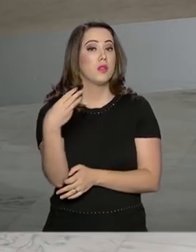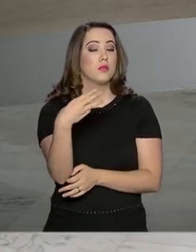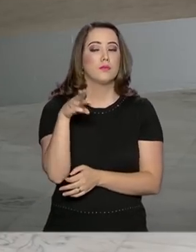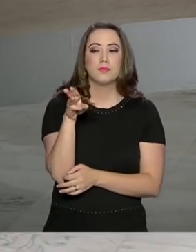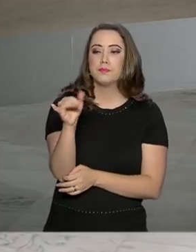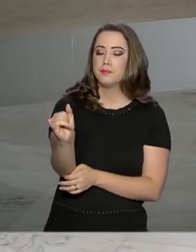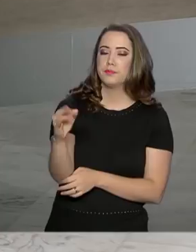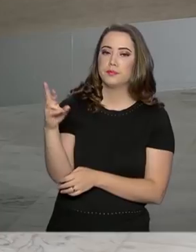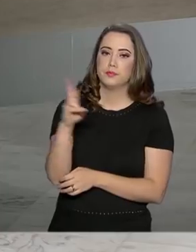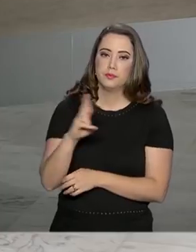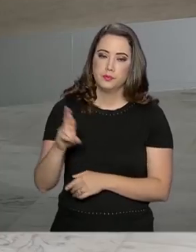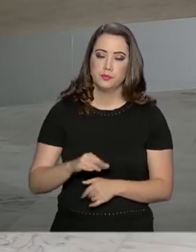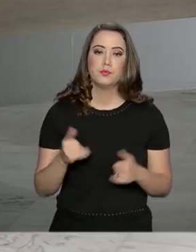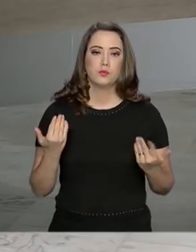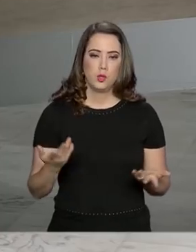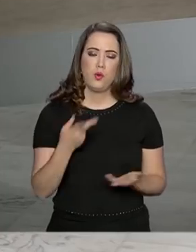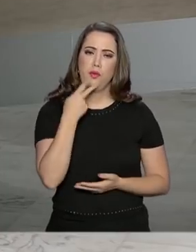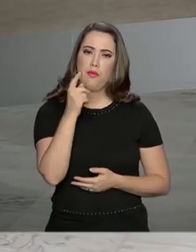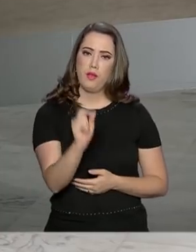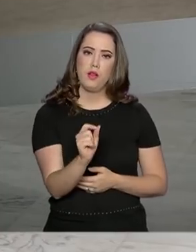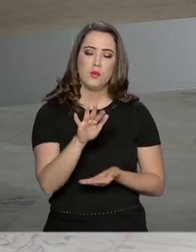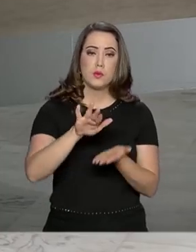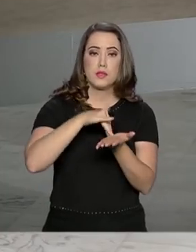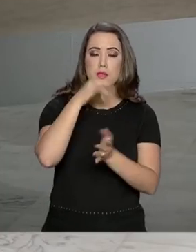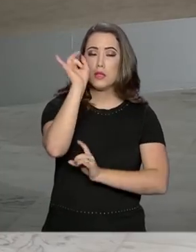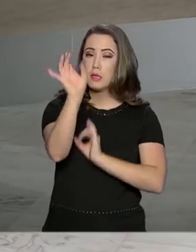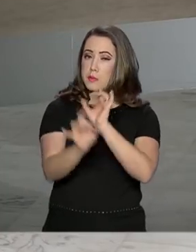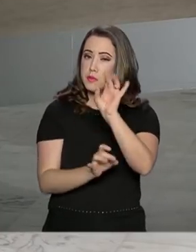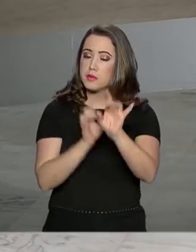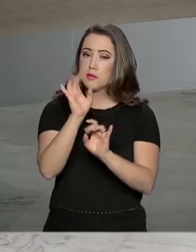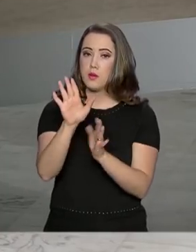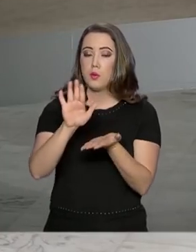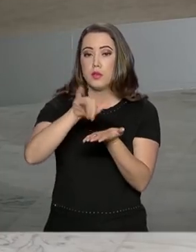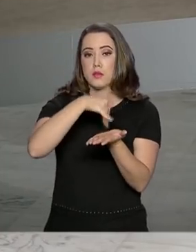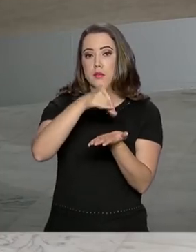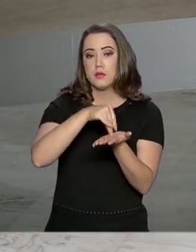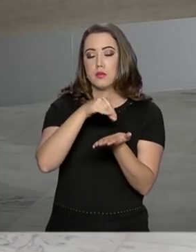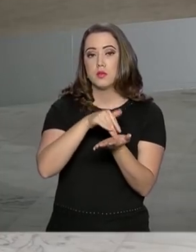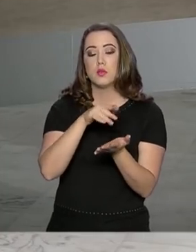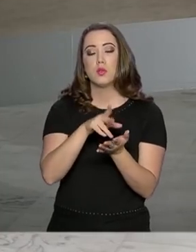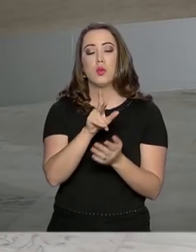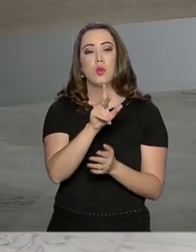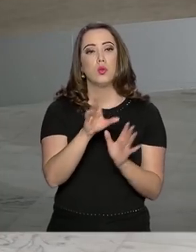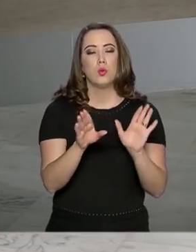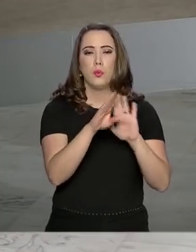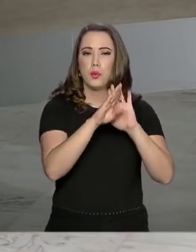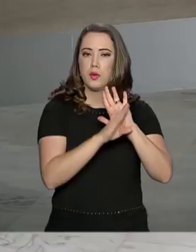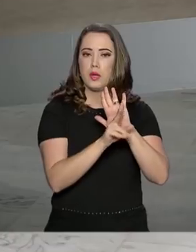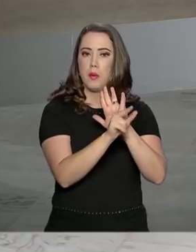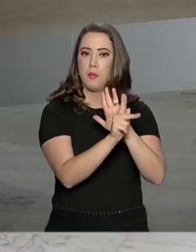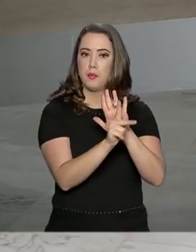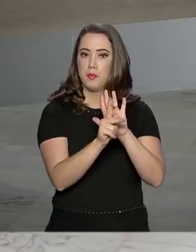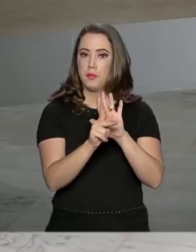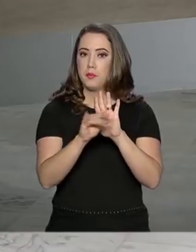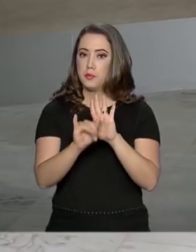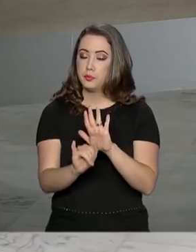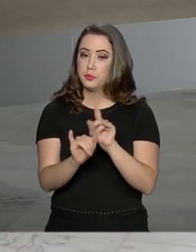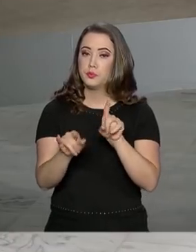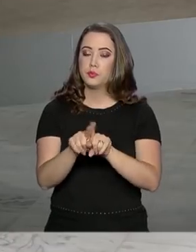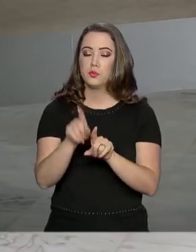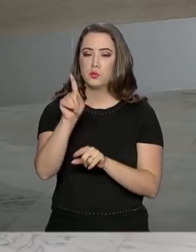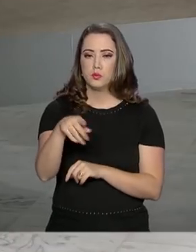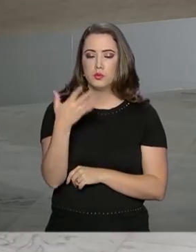bilhões de reais. É o que afirma o secretário especial da Secretaria do Programa de Parcerias e Investimentos, Adalberto